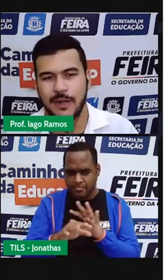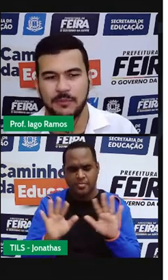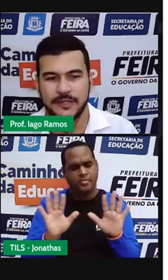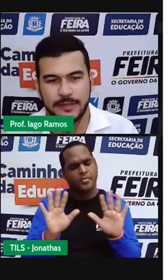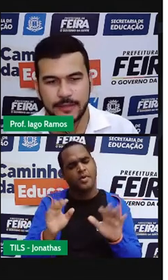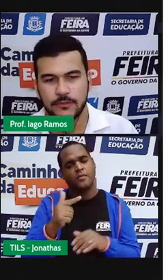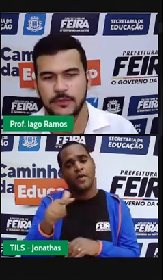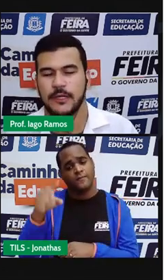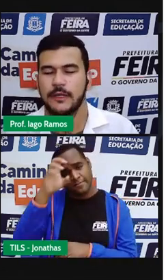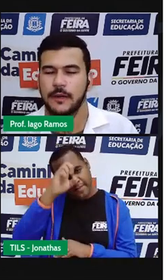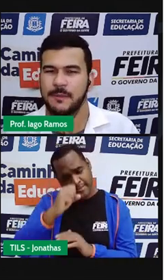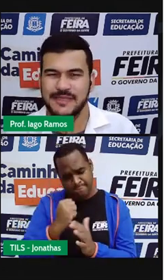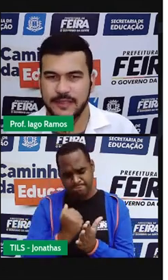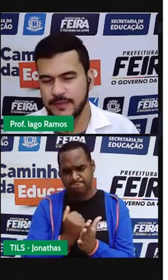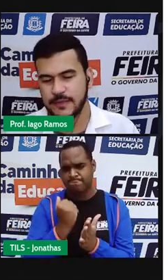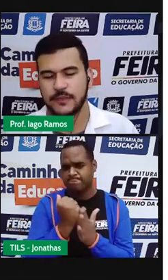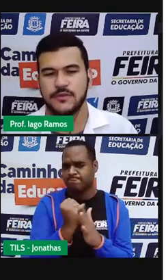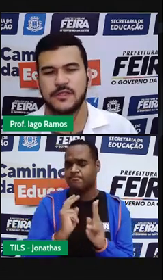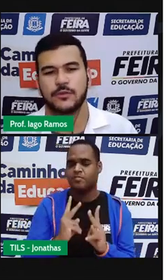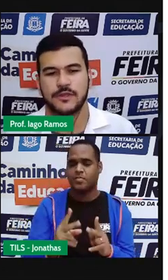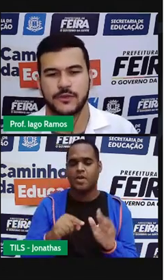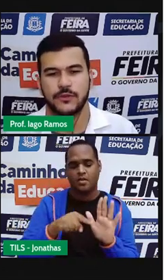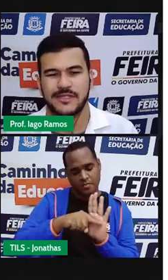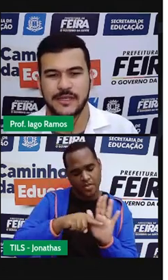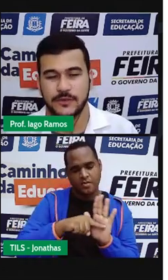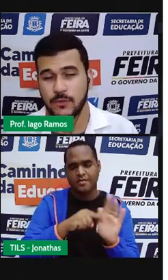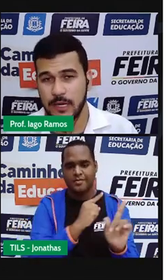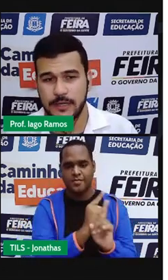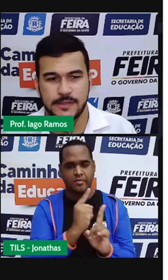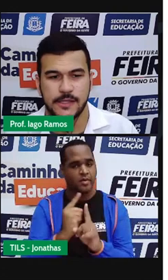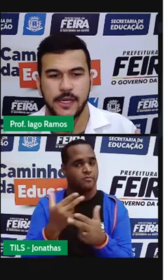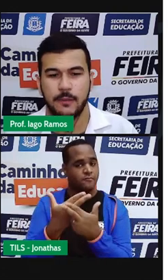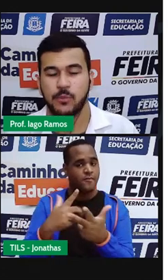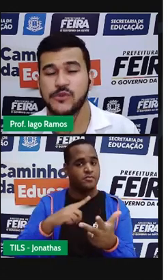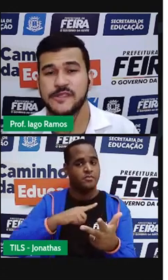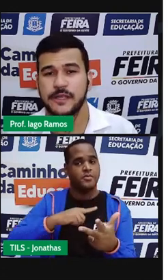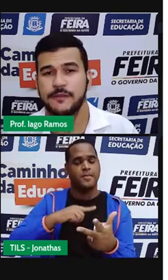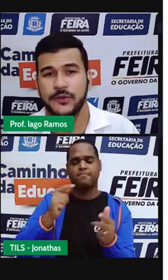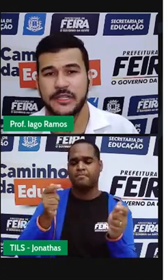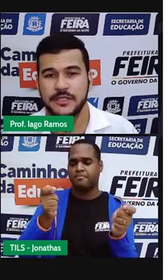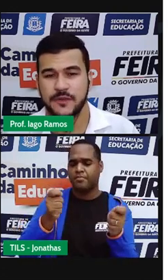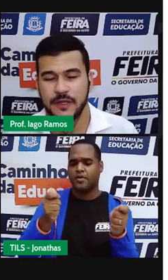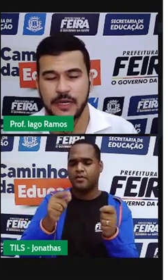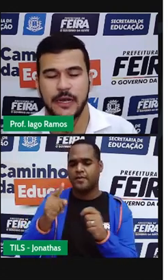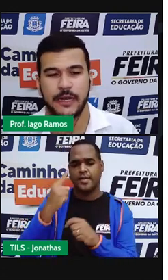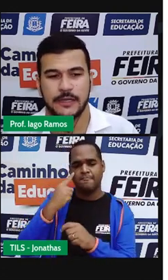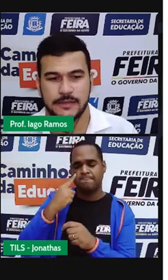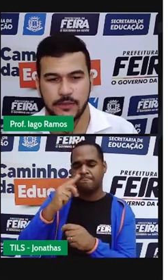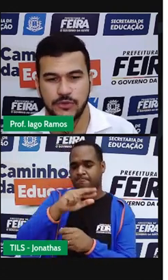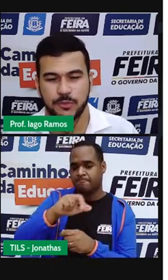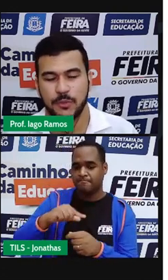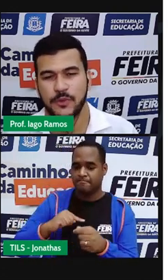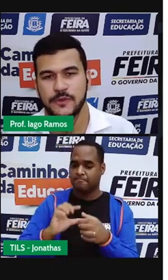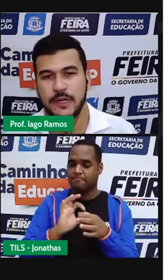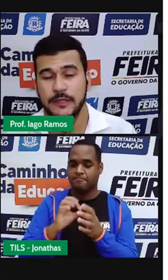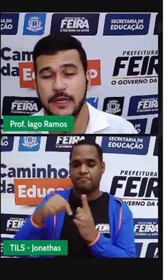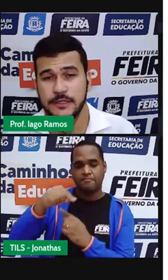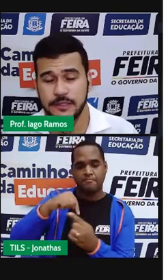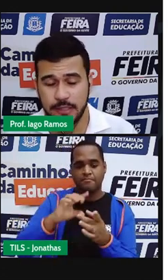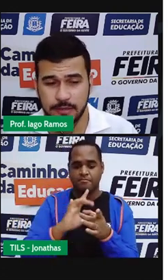continuar aprendendo, pesquisando situações nas quais é possível identificar a relação de